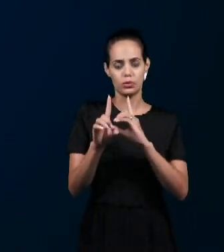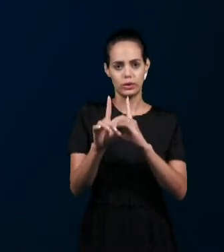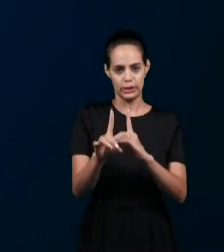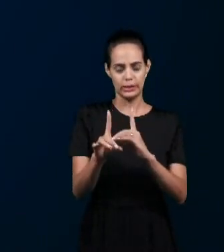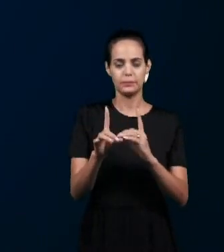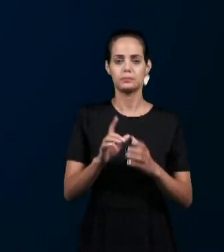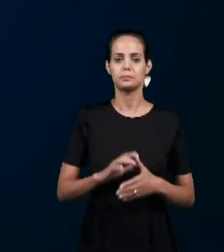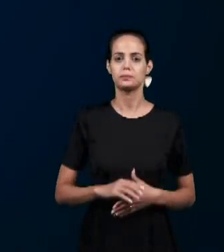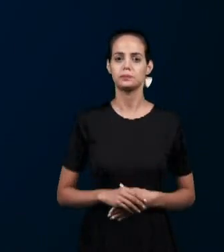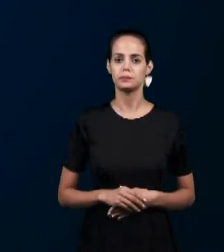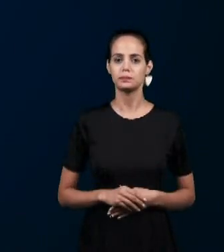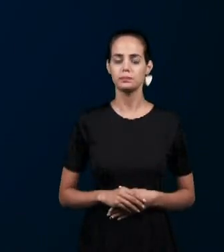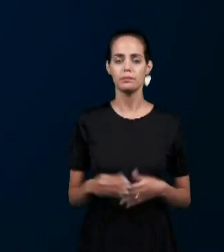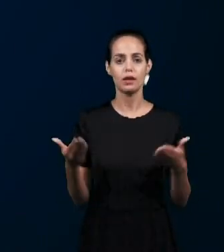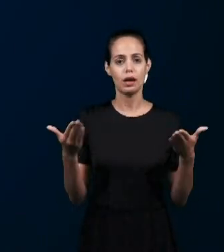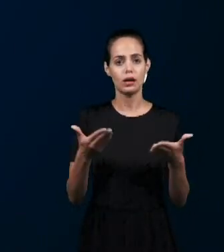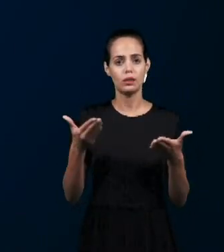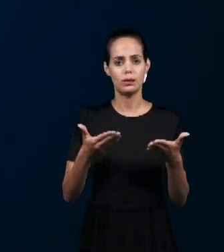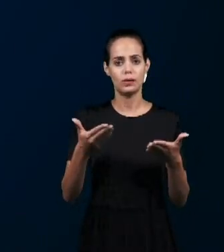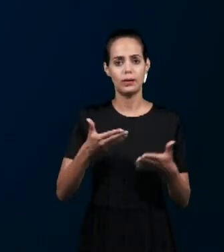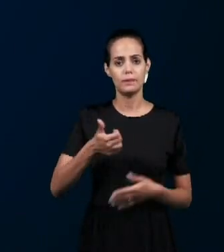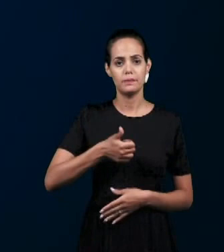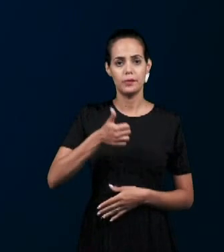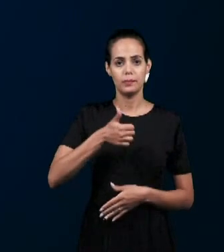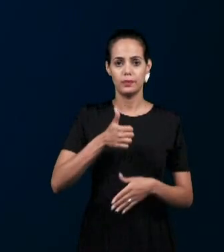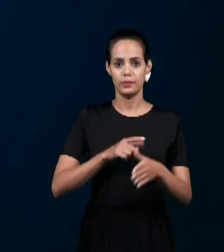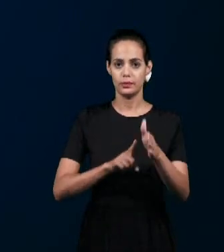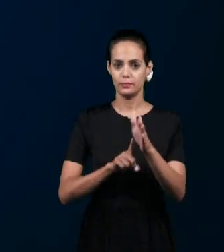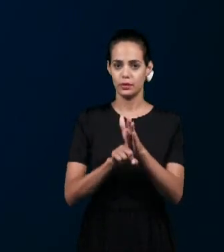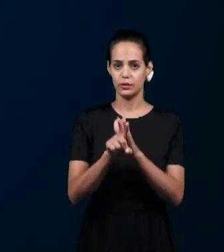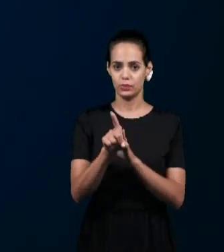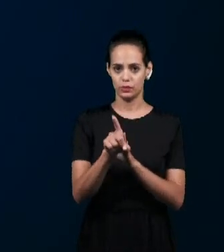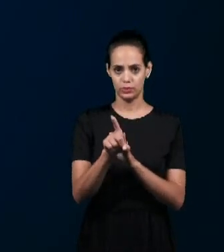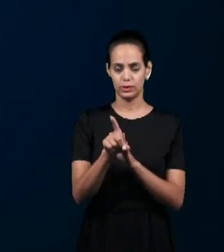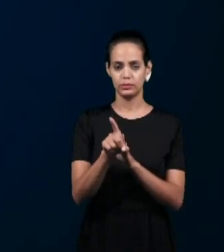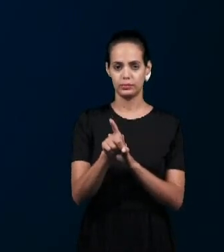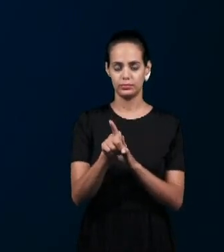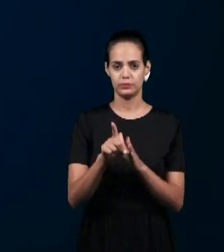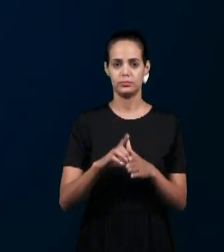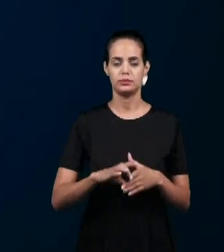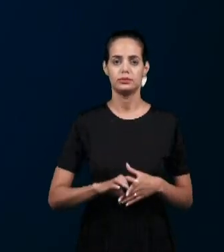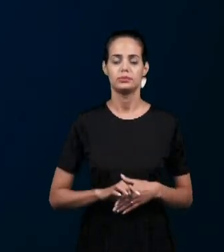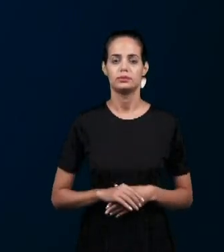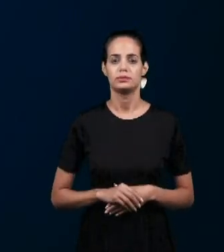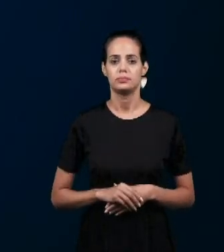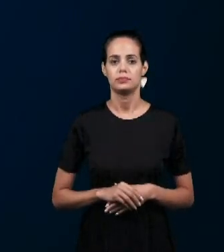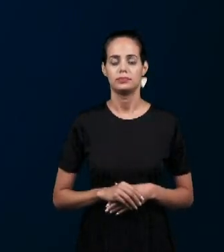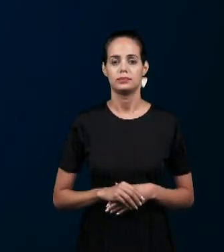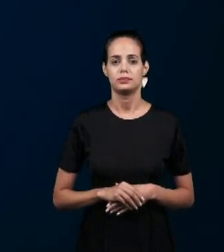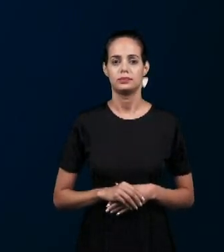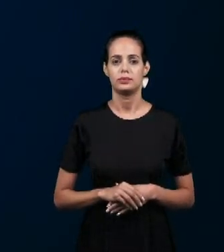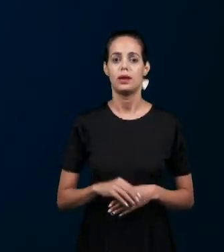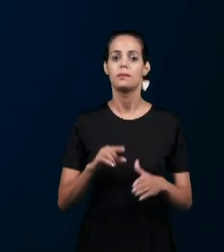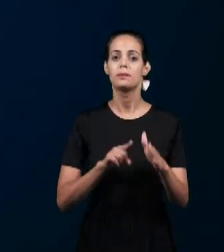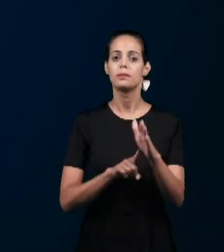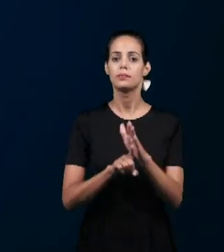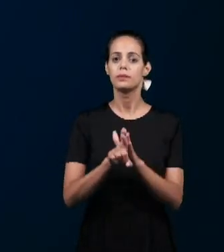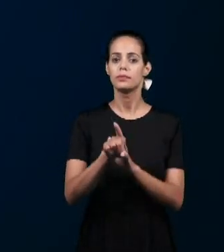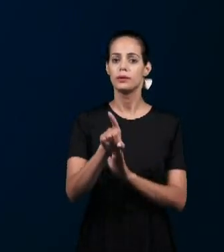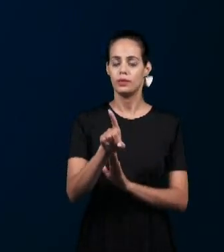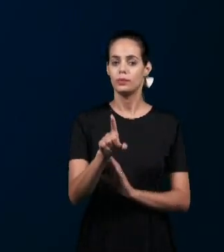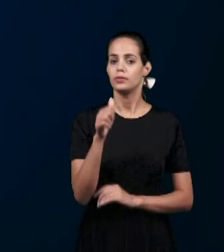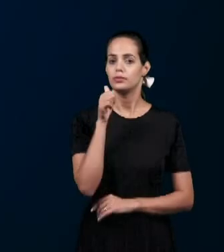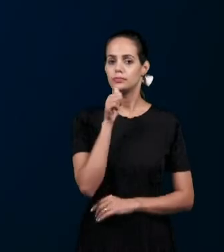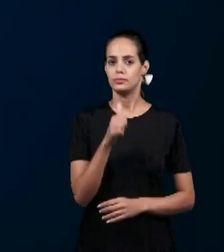Nós vamos à primeira pergunta E esta primeira pergunta Ela é destinada às senhoras Perguntas para as